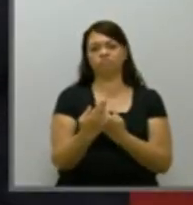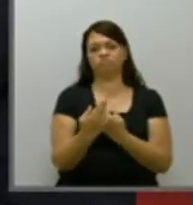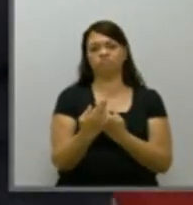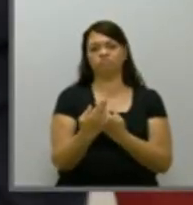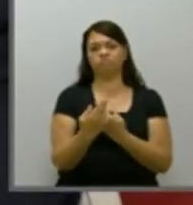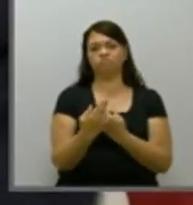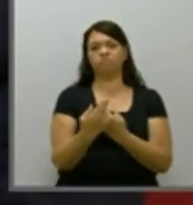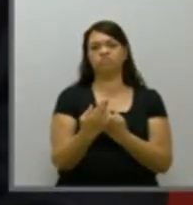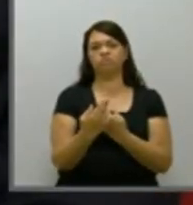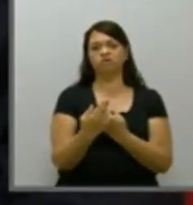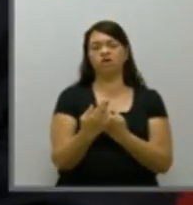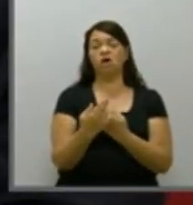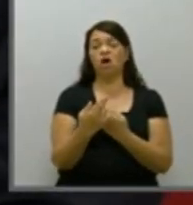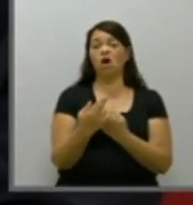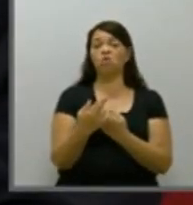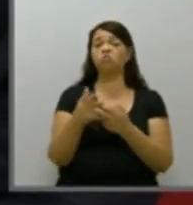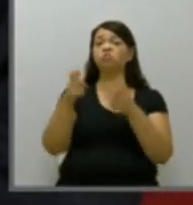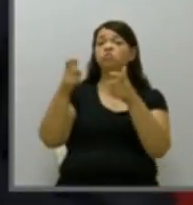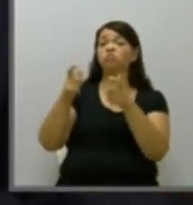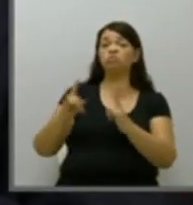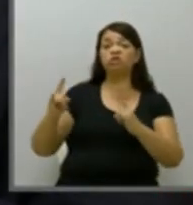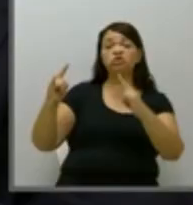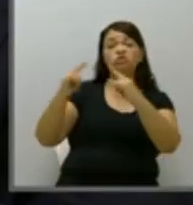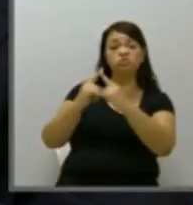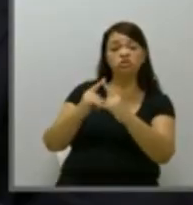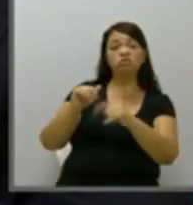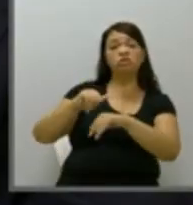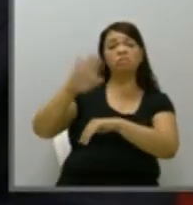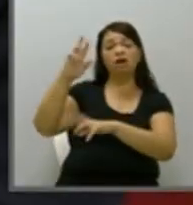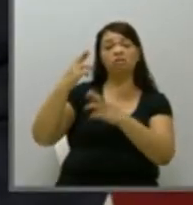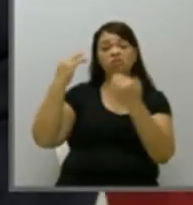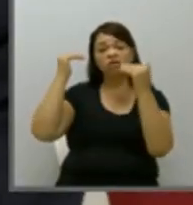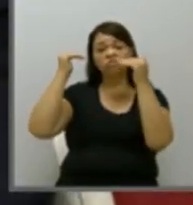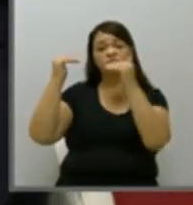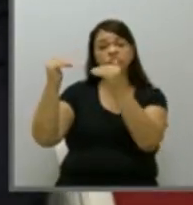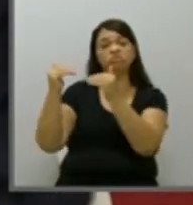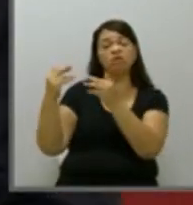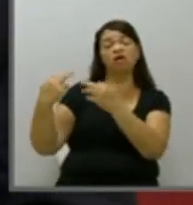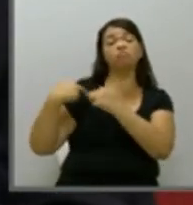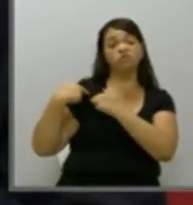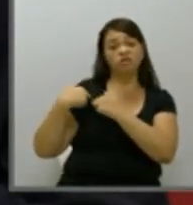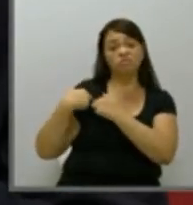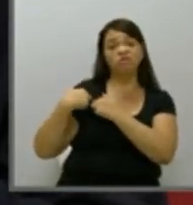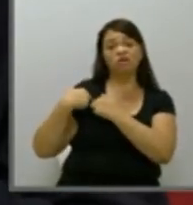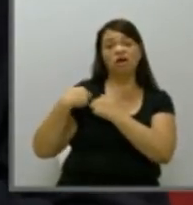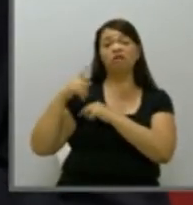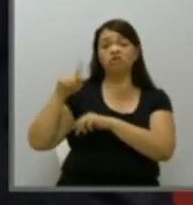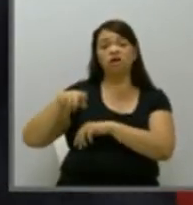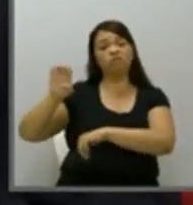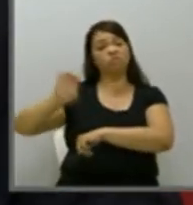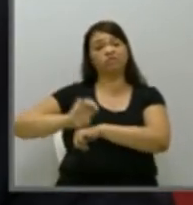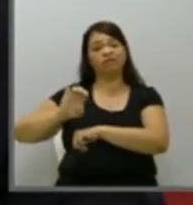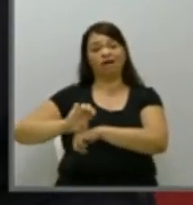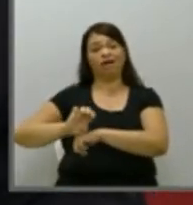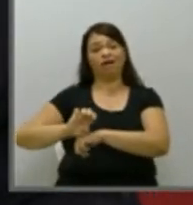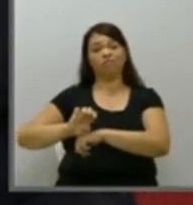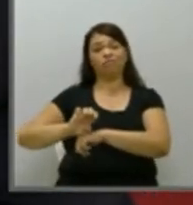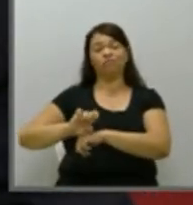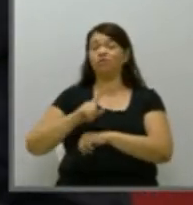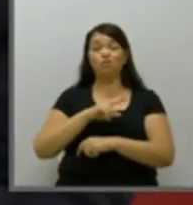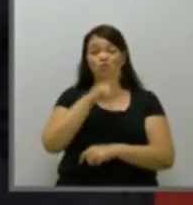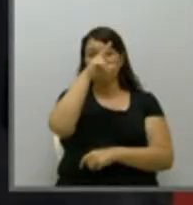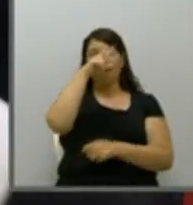federado que tem mais responsabilidade sobre a segurança no Estado, que é o próprio Estado. Não é o município.